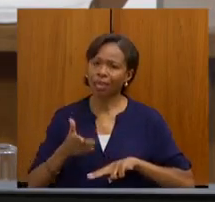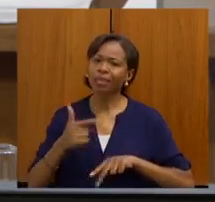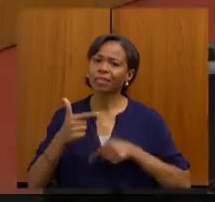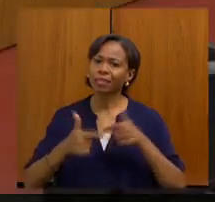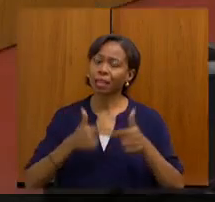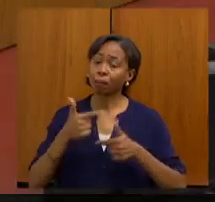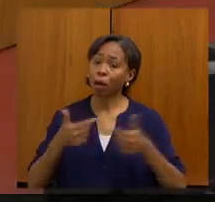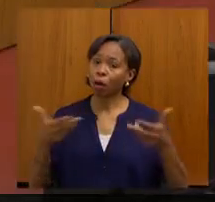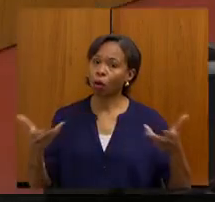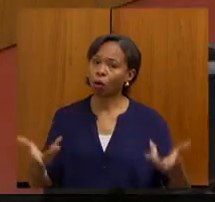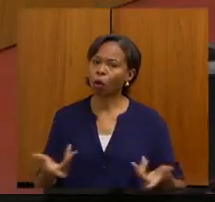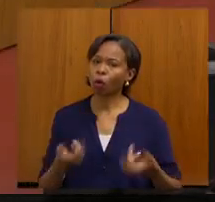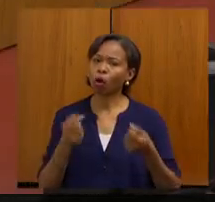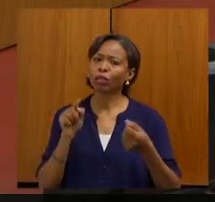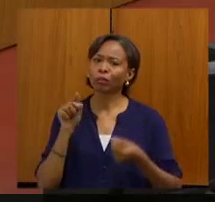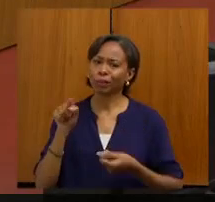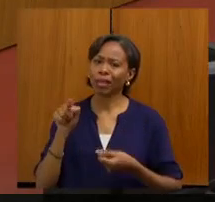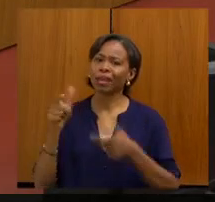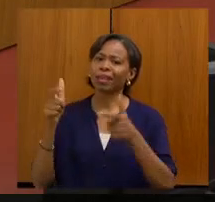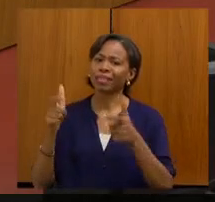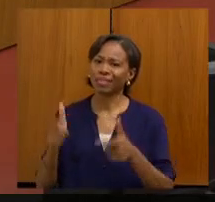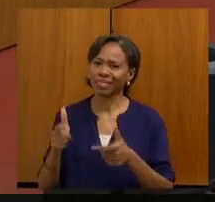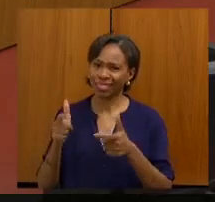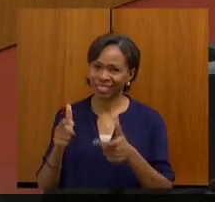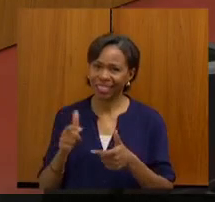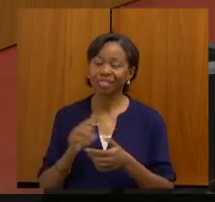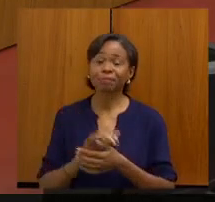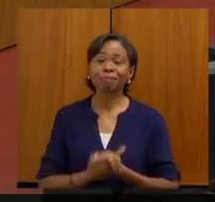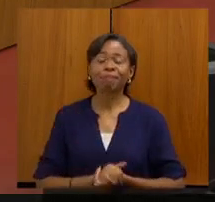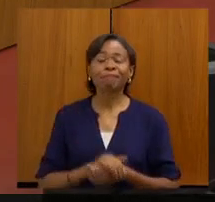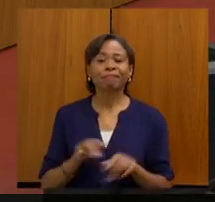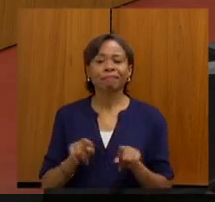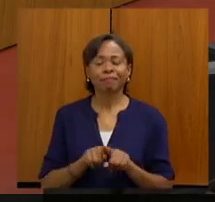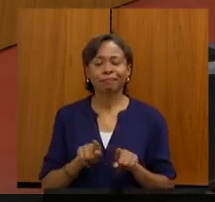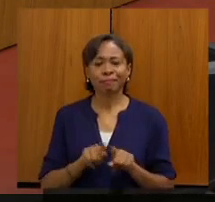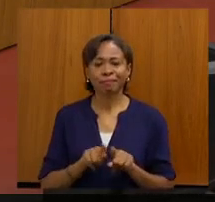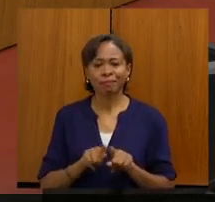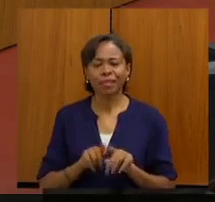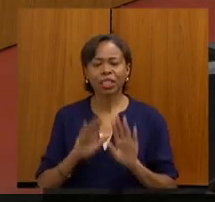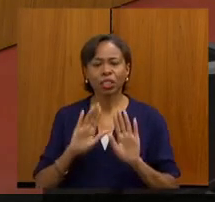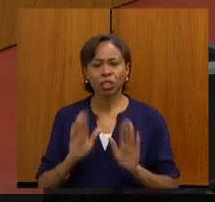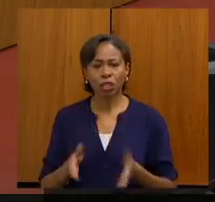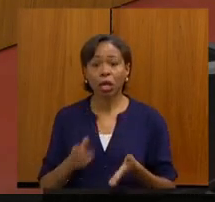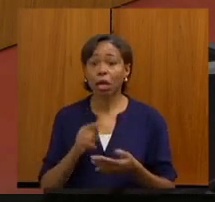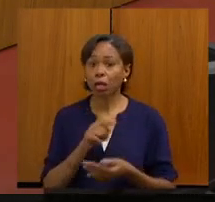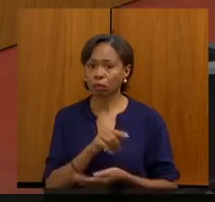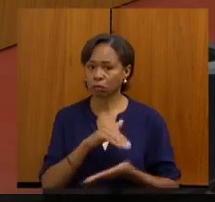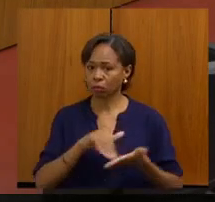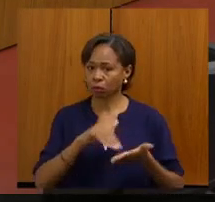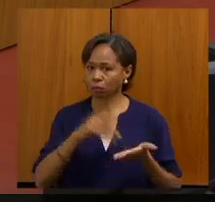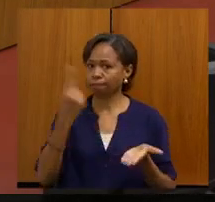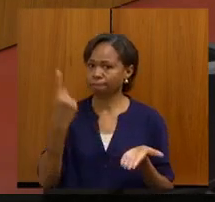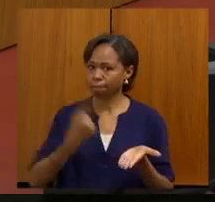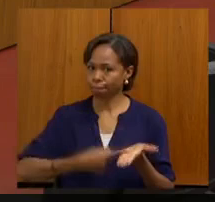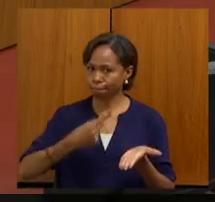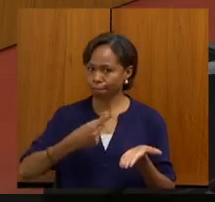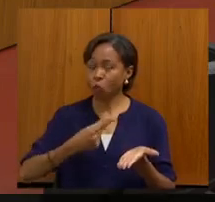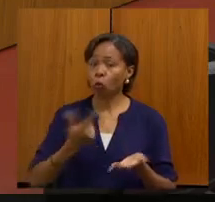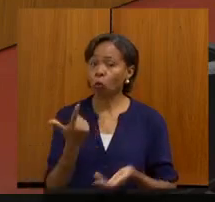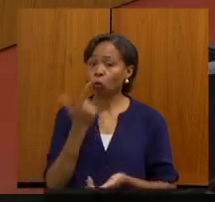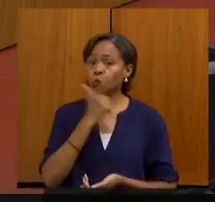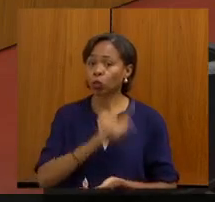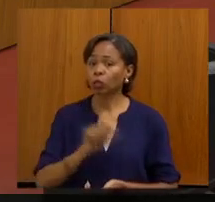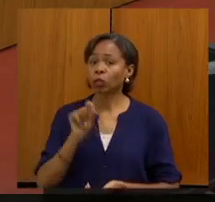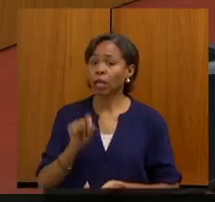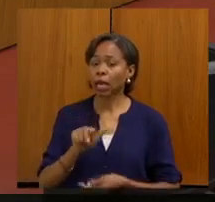Wilson vai melhorar muito o nosso atendimento lá. Nós temos também, foi compromisso do secretário e ele conseguiu manter